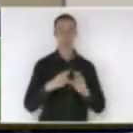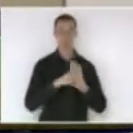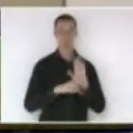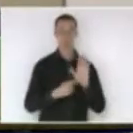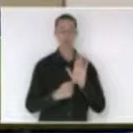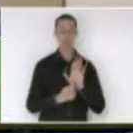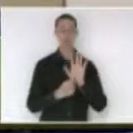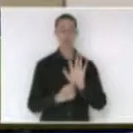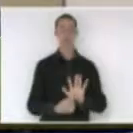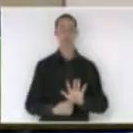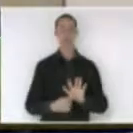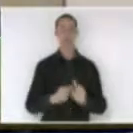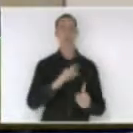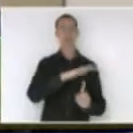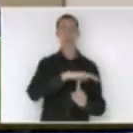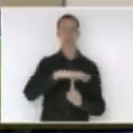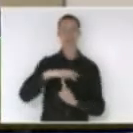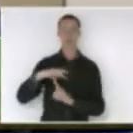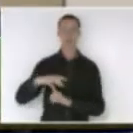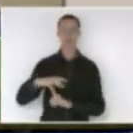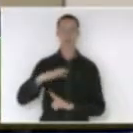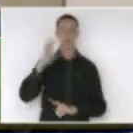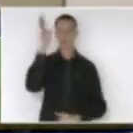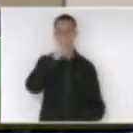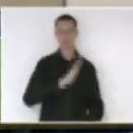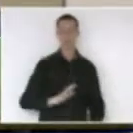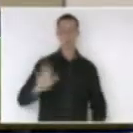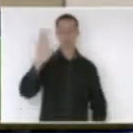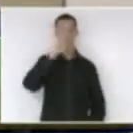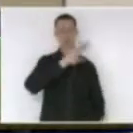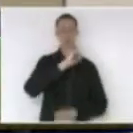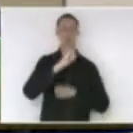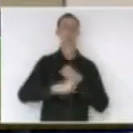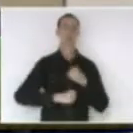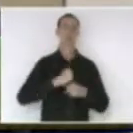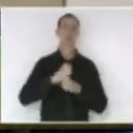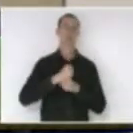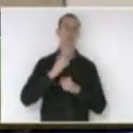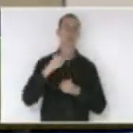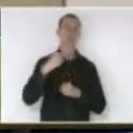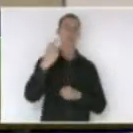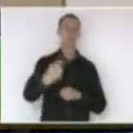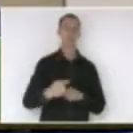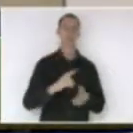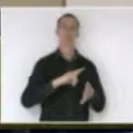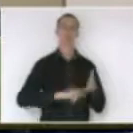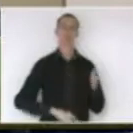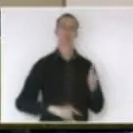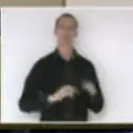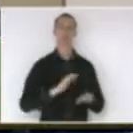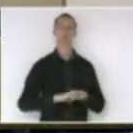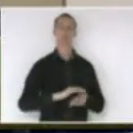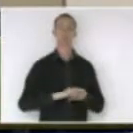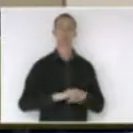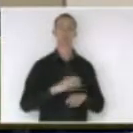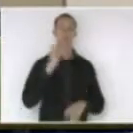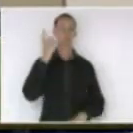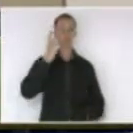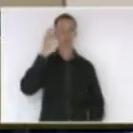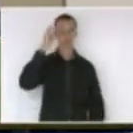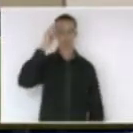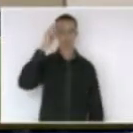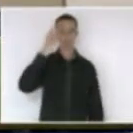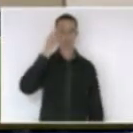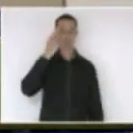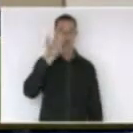participar da feira nacional de matemática em 2018 esta moção é de autoria do deputado Milton Alves